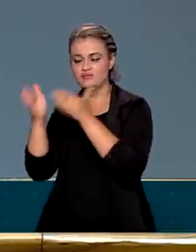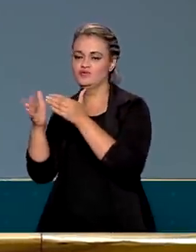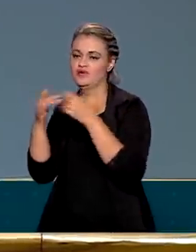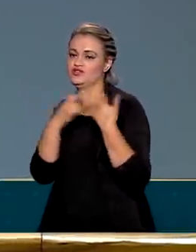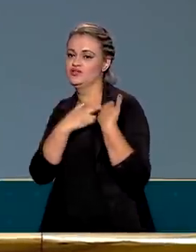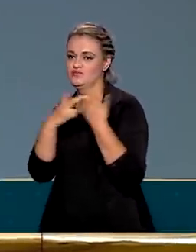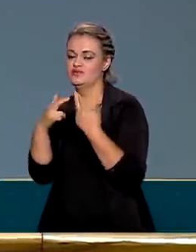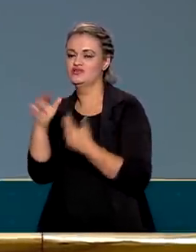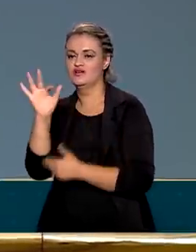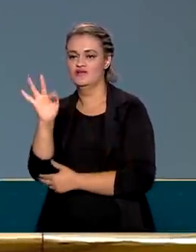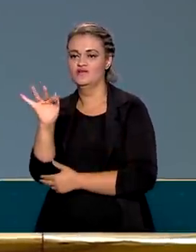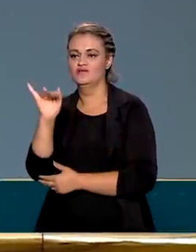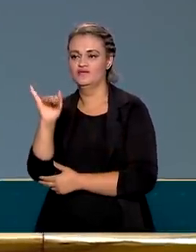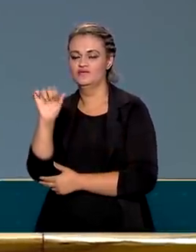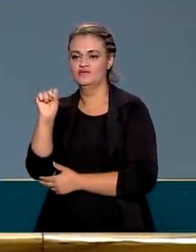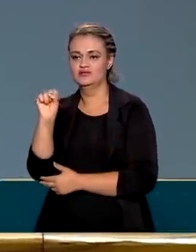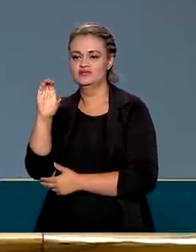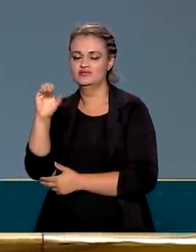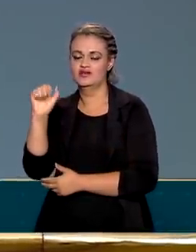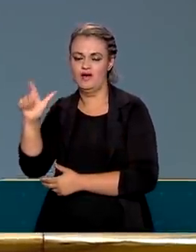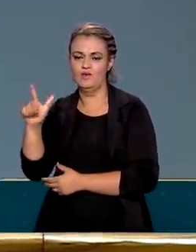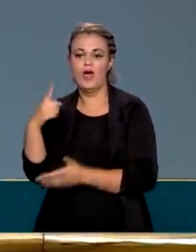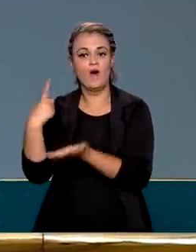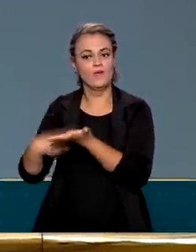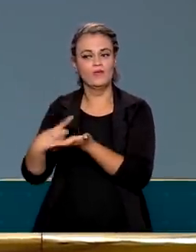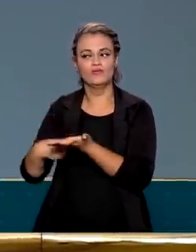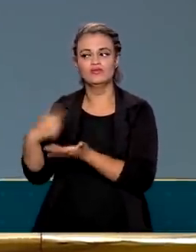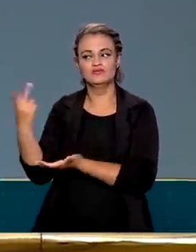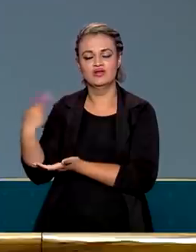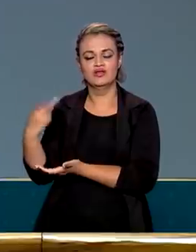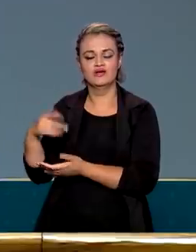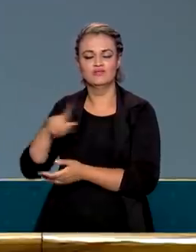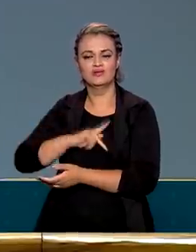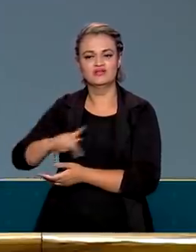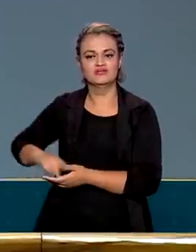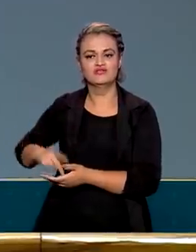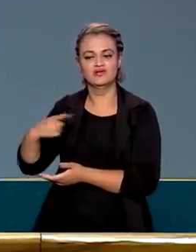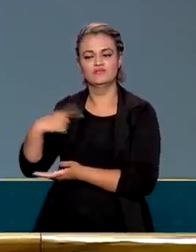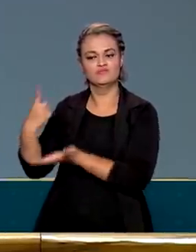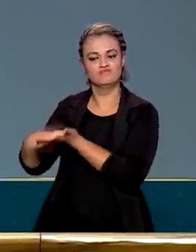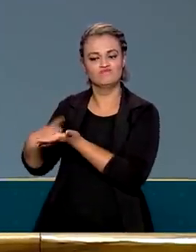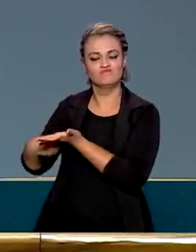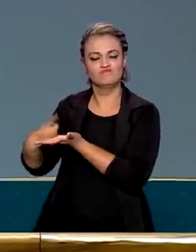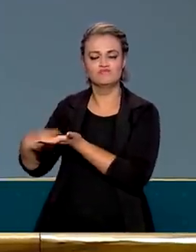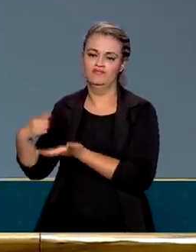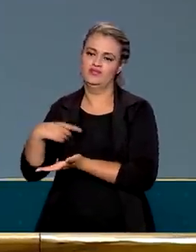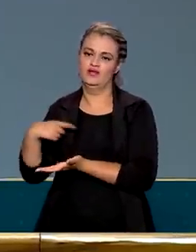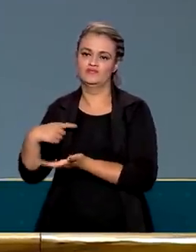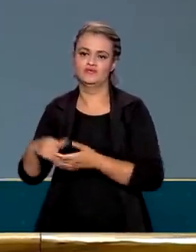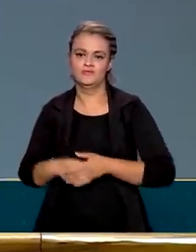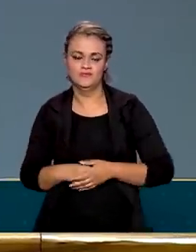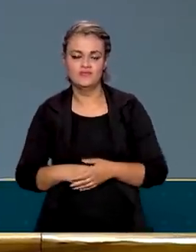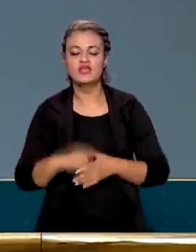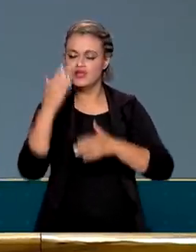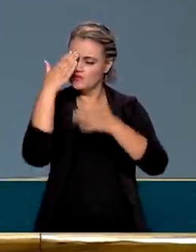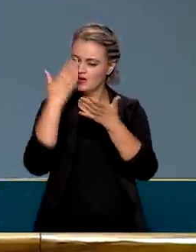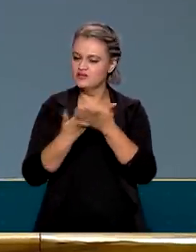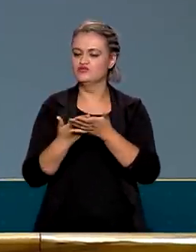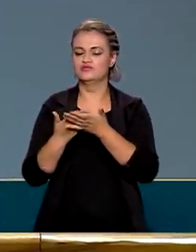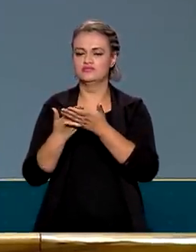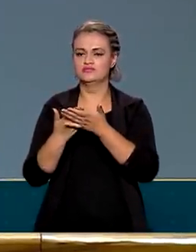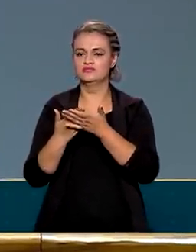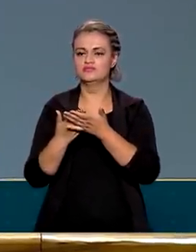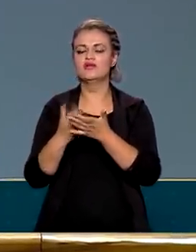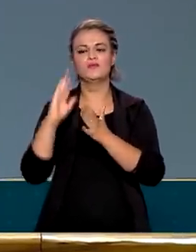de responsabilidade fiscal. É um compromisso nosso, um com o outro. E eu estou dentro desse compromisso. E eu acredito nele,